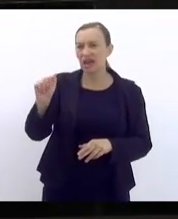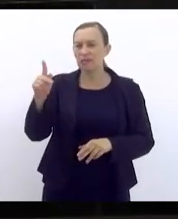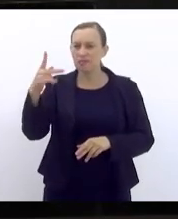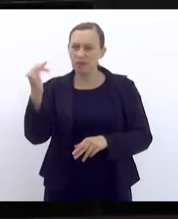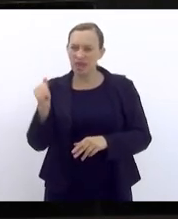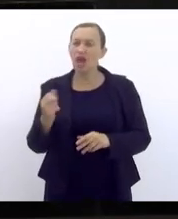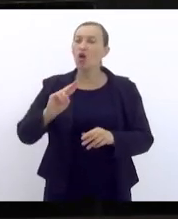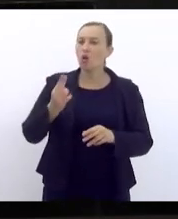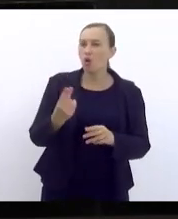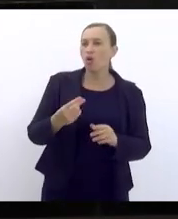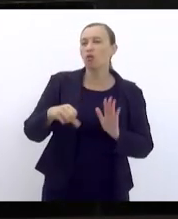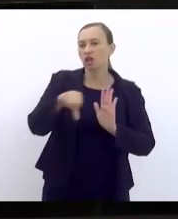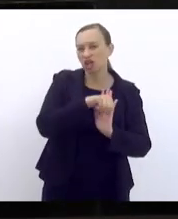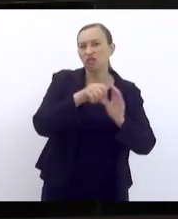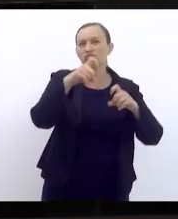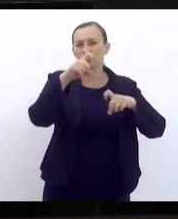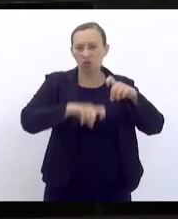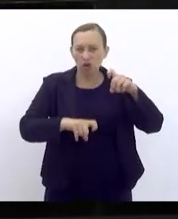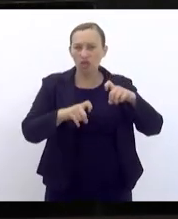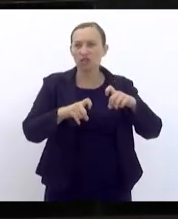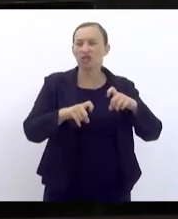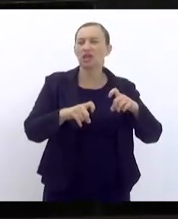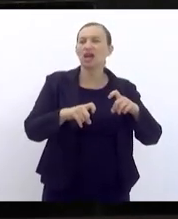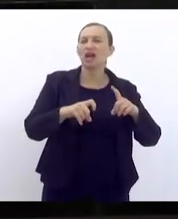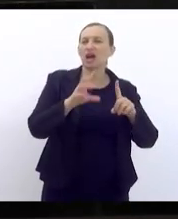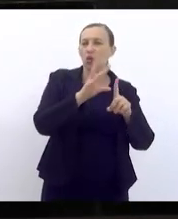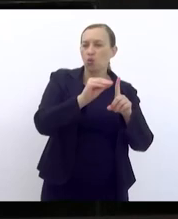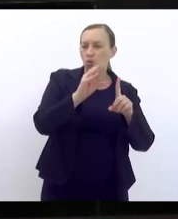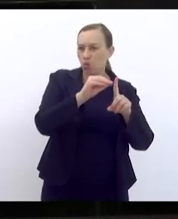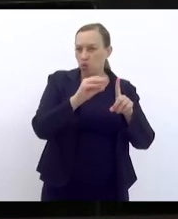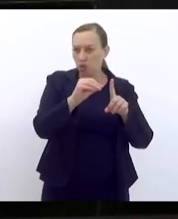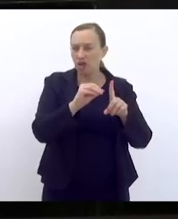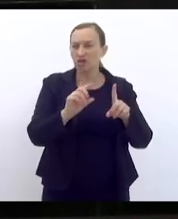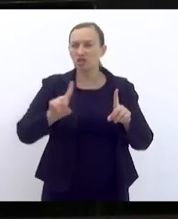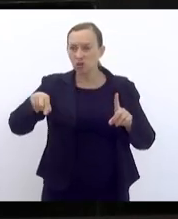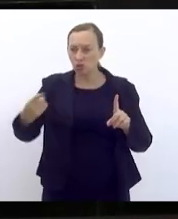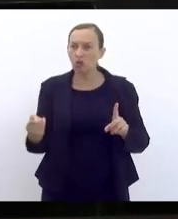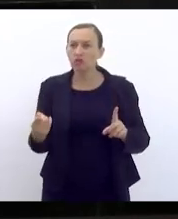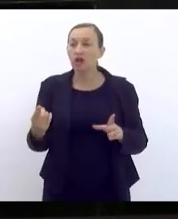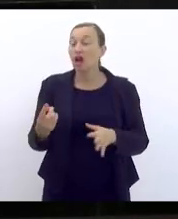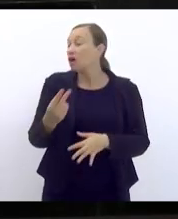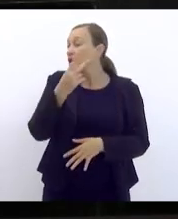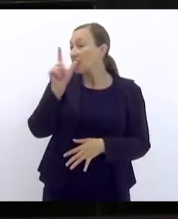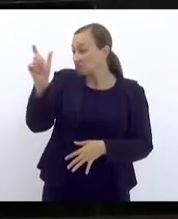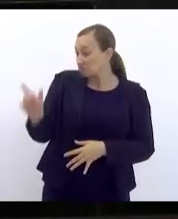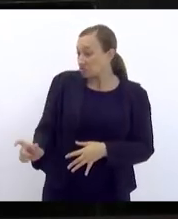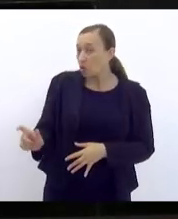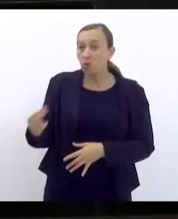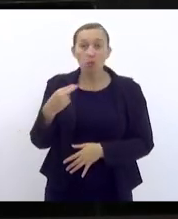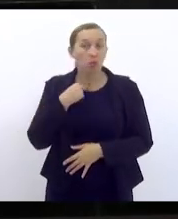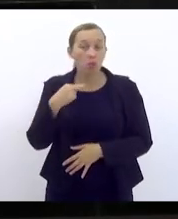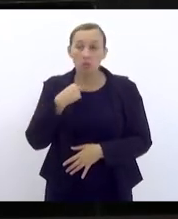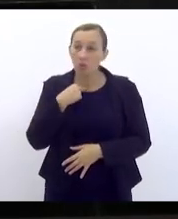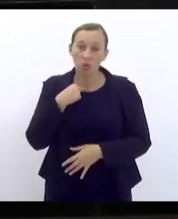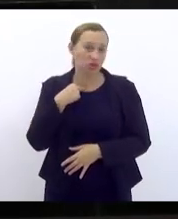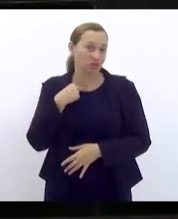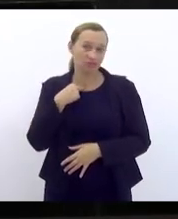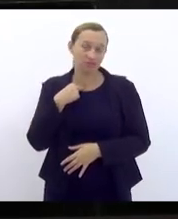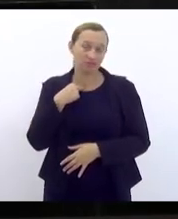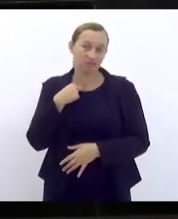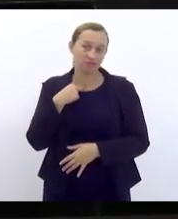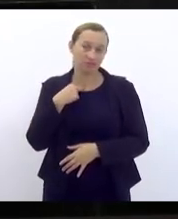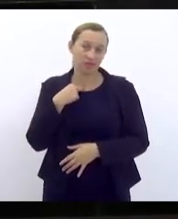sexual, assédio, estupro, feminicídio, etc., essa pessoa não pode ter cargo de comissão,